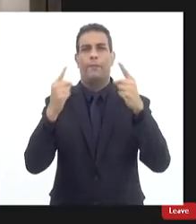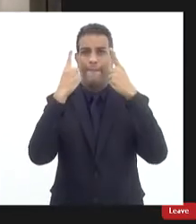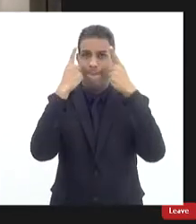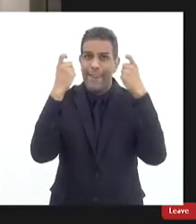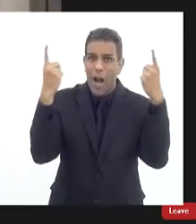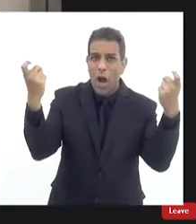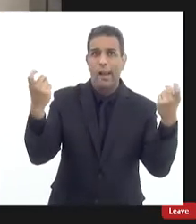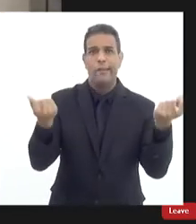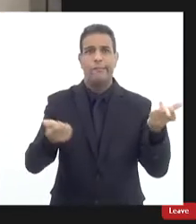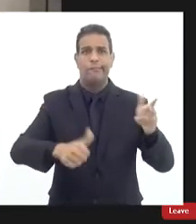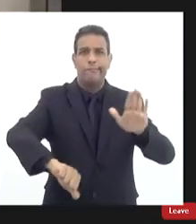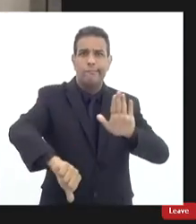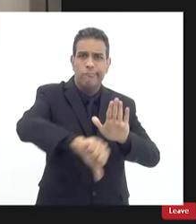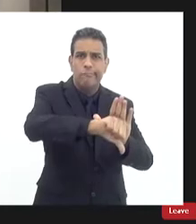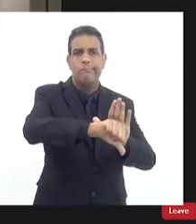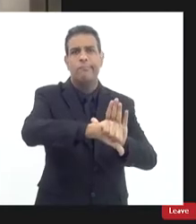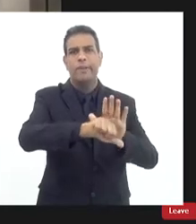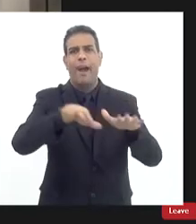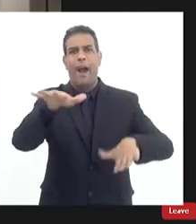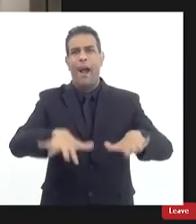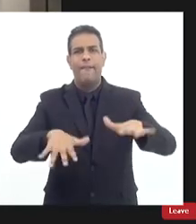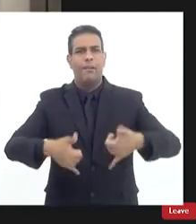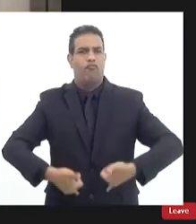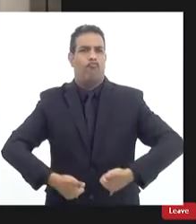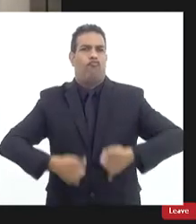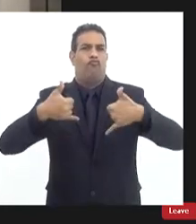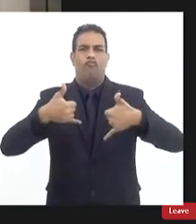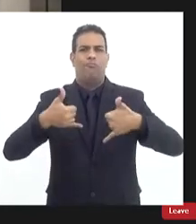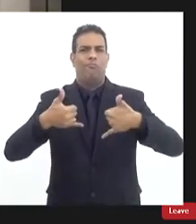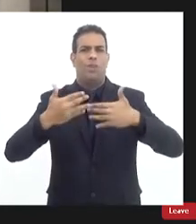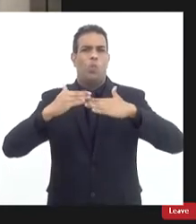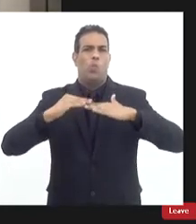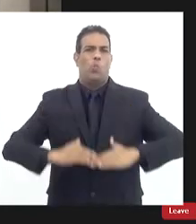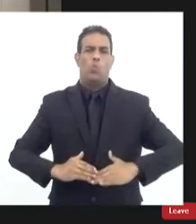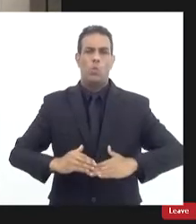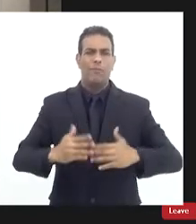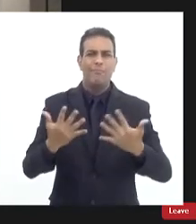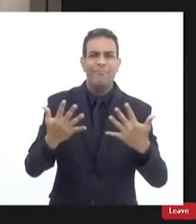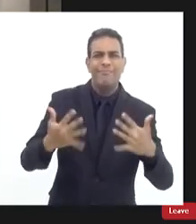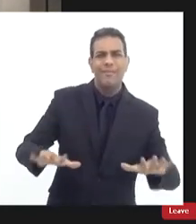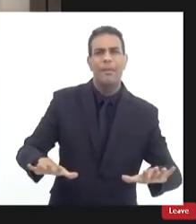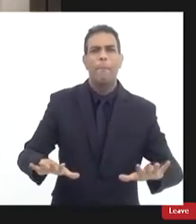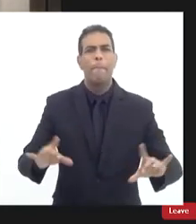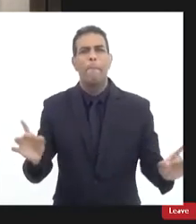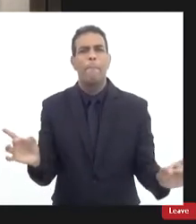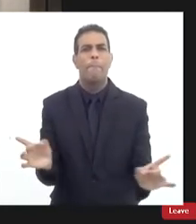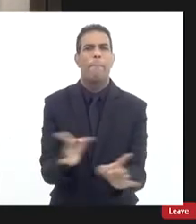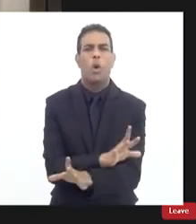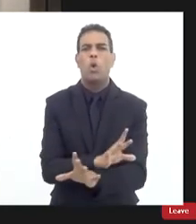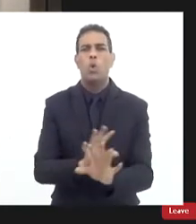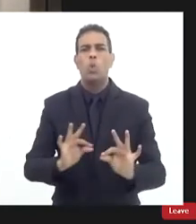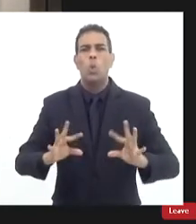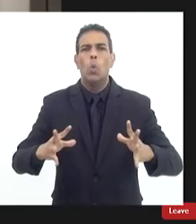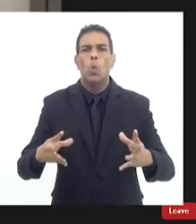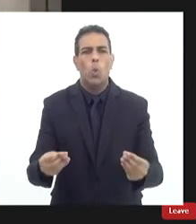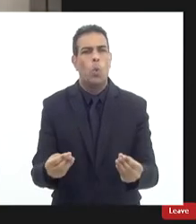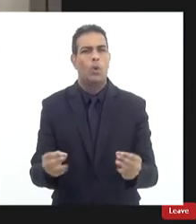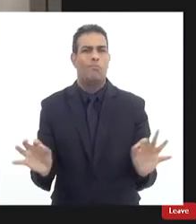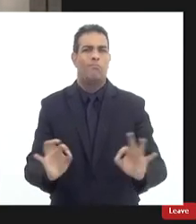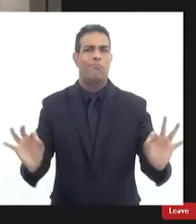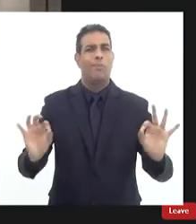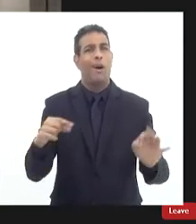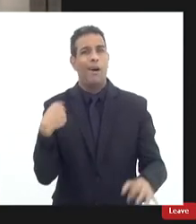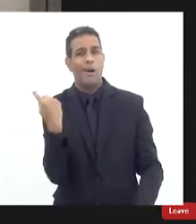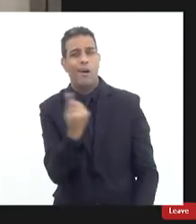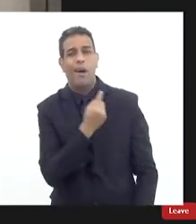vezes por vaidade achamos que de repente já estamos preparados para todos os temas e e a gente sempre